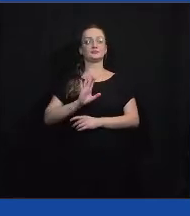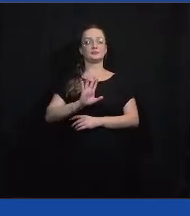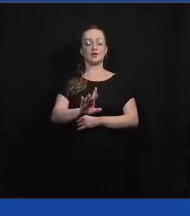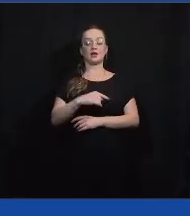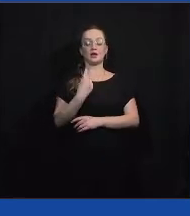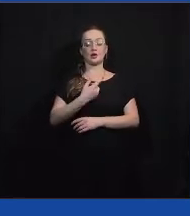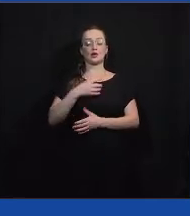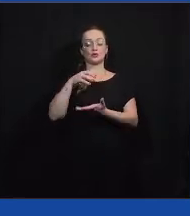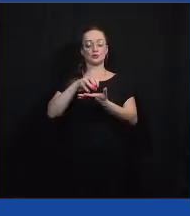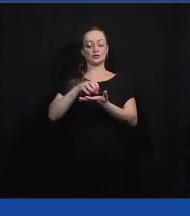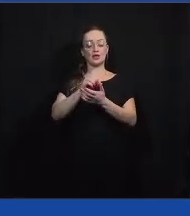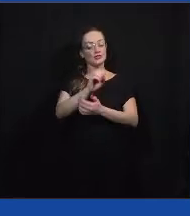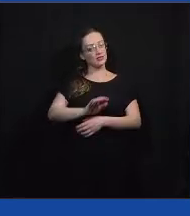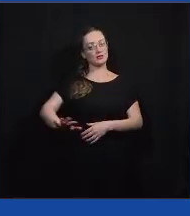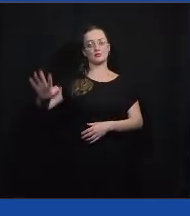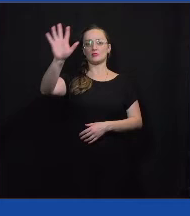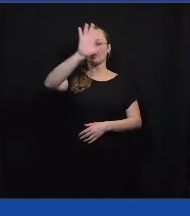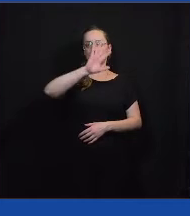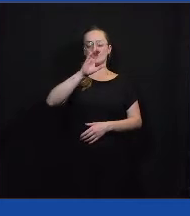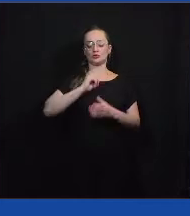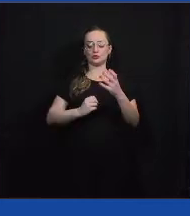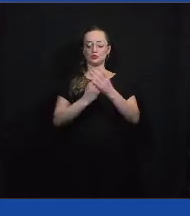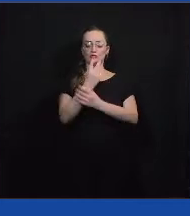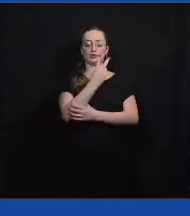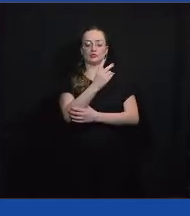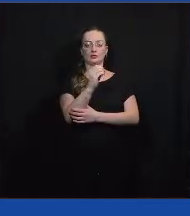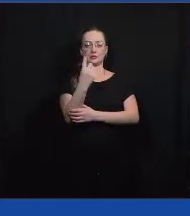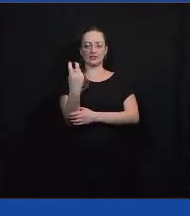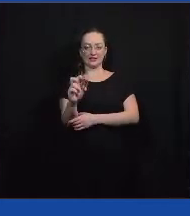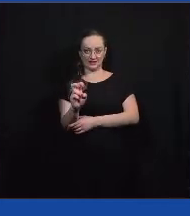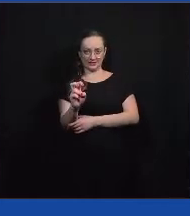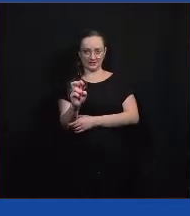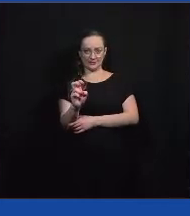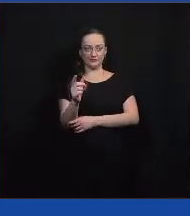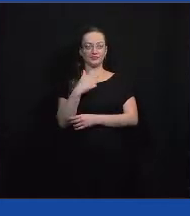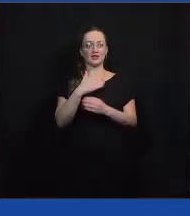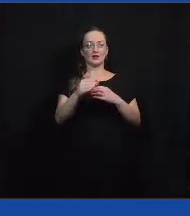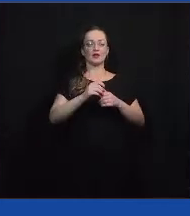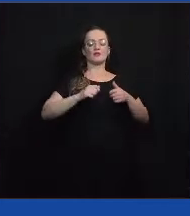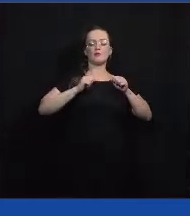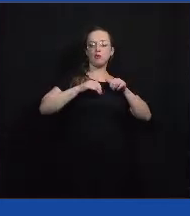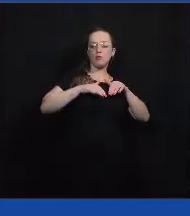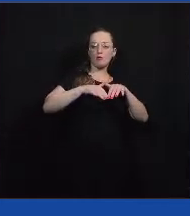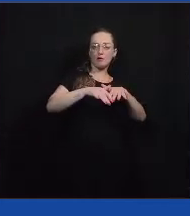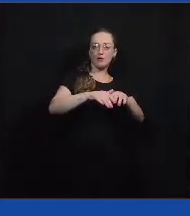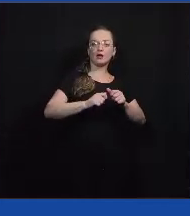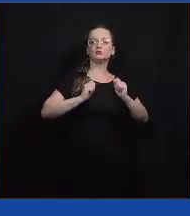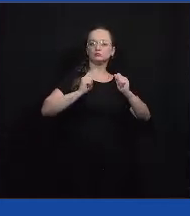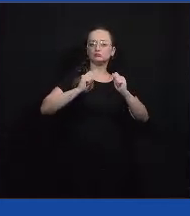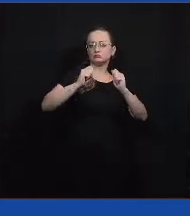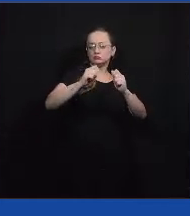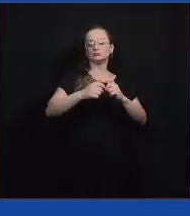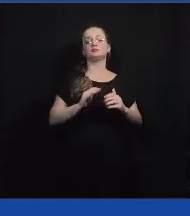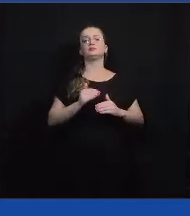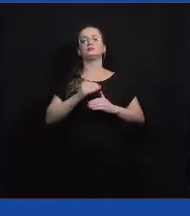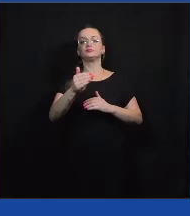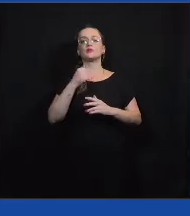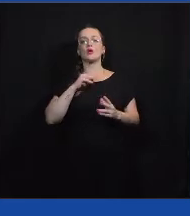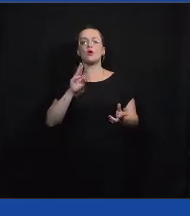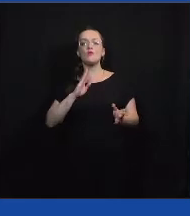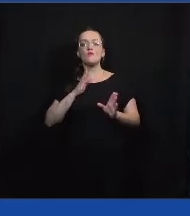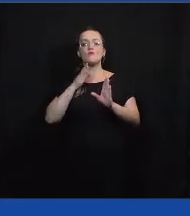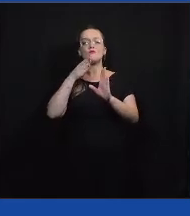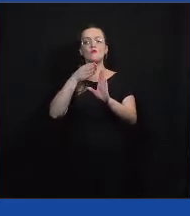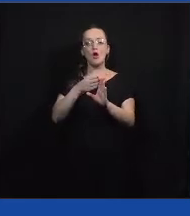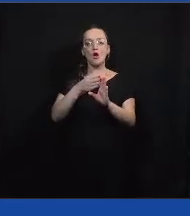situação é nacional, a gente surgiu em 2015, depois daqueles manifestos, muito numa missão de